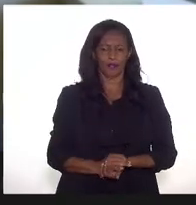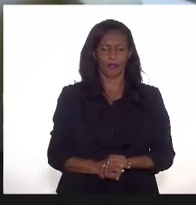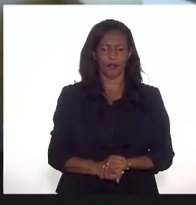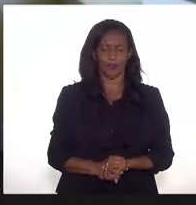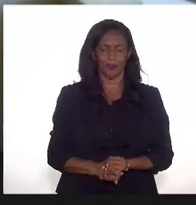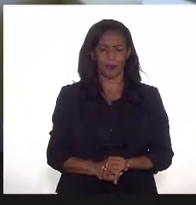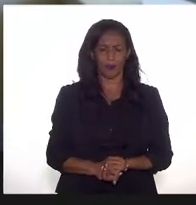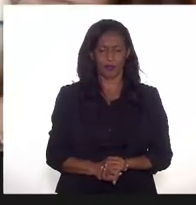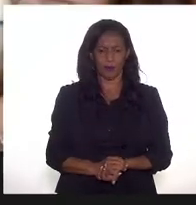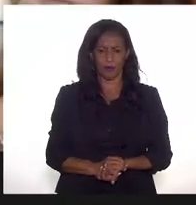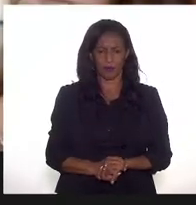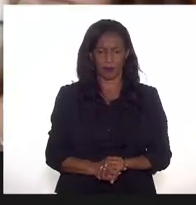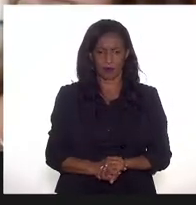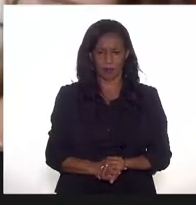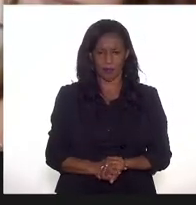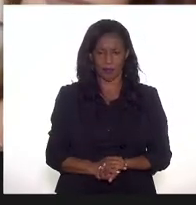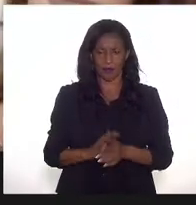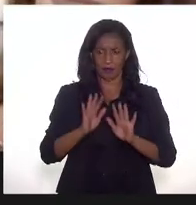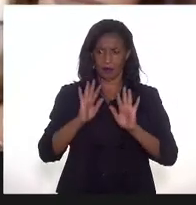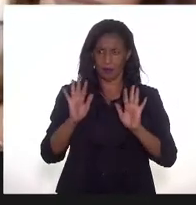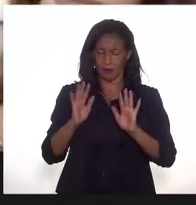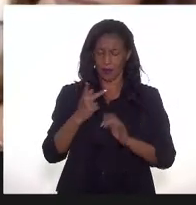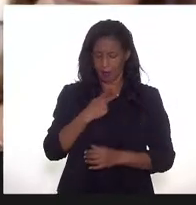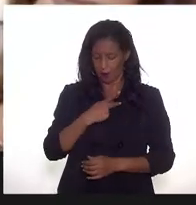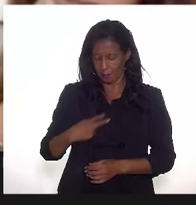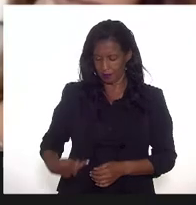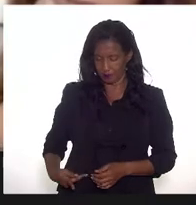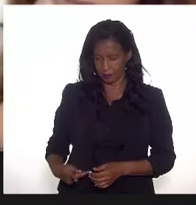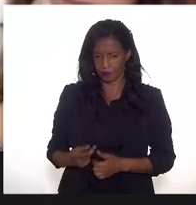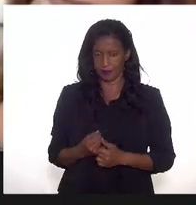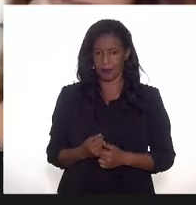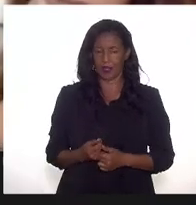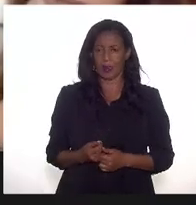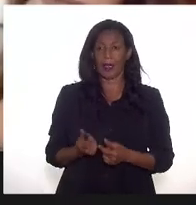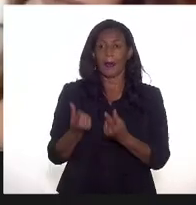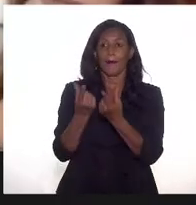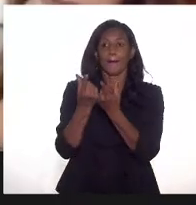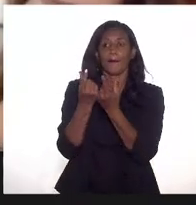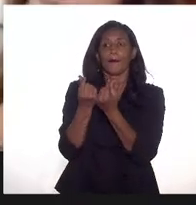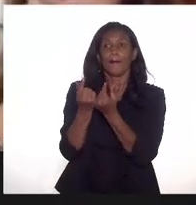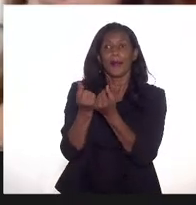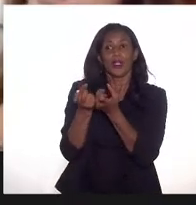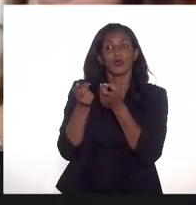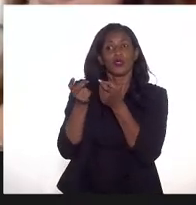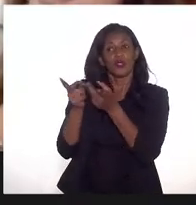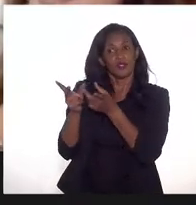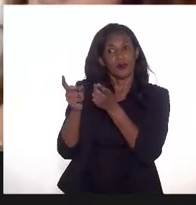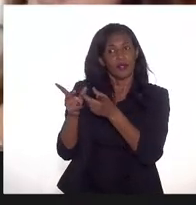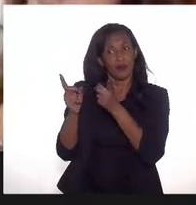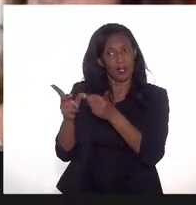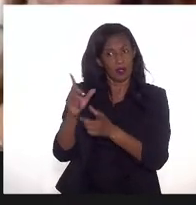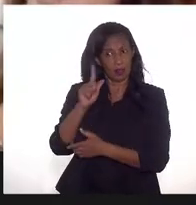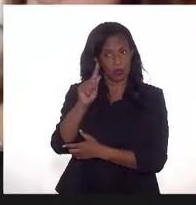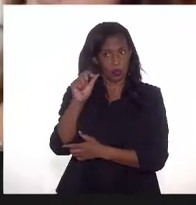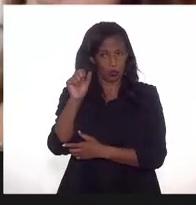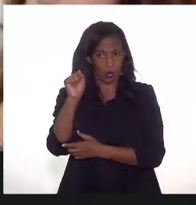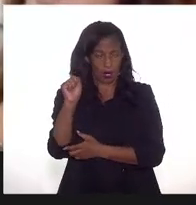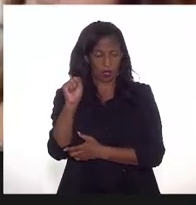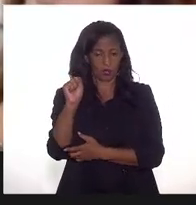Senhor presidente, se eu te parecer, é o preço de venda do gás processado para distribuidoras estaduais?